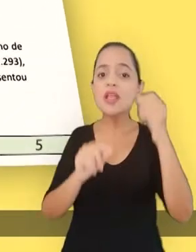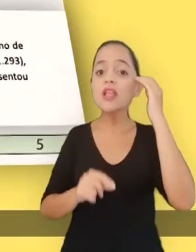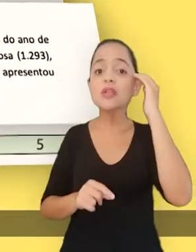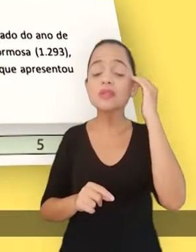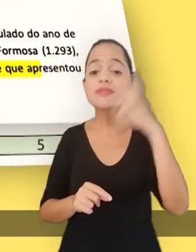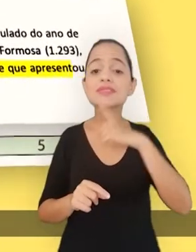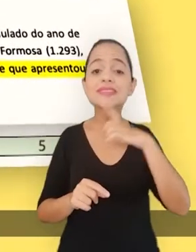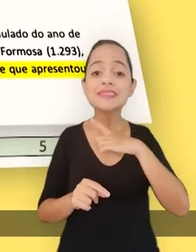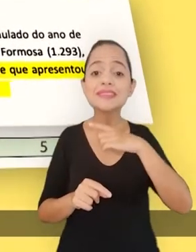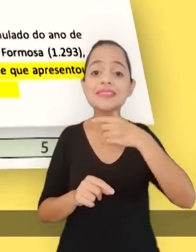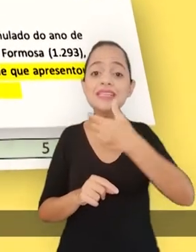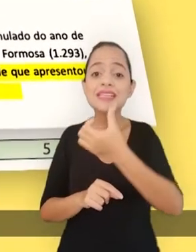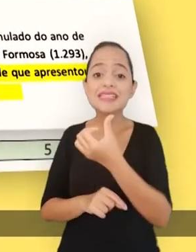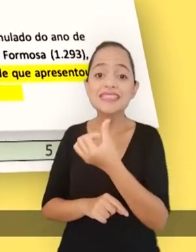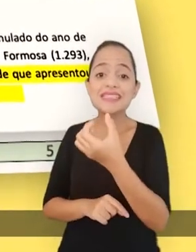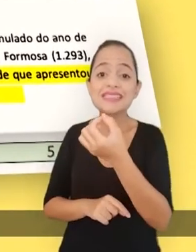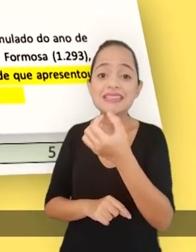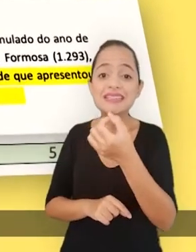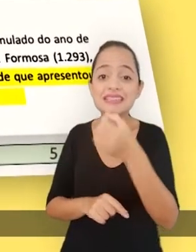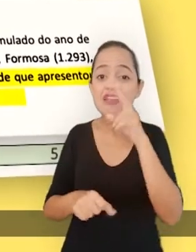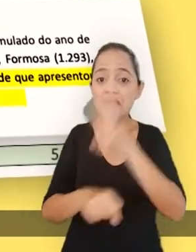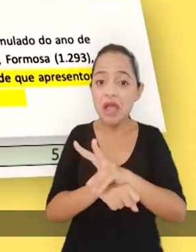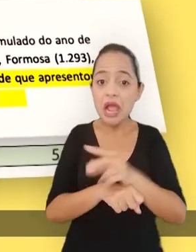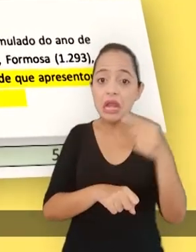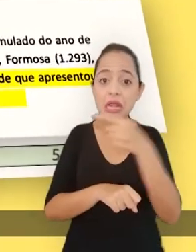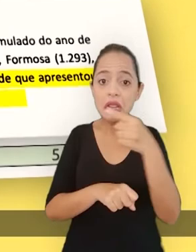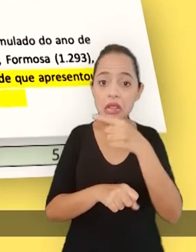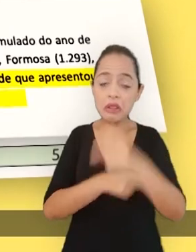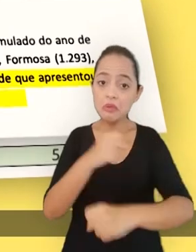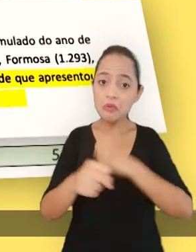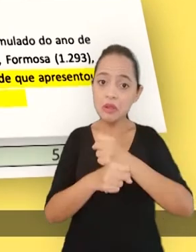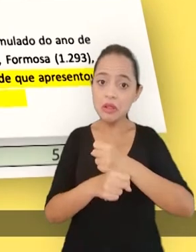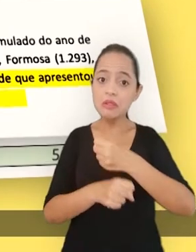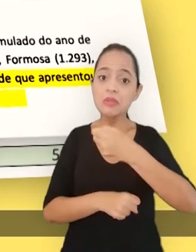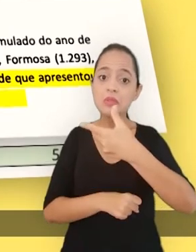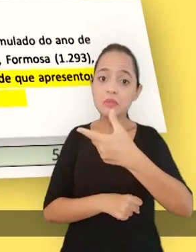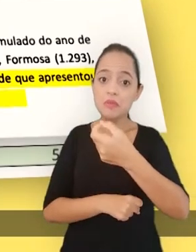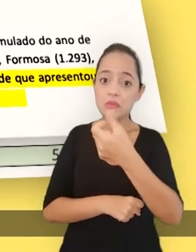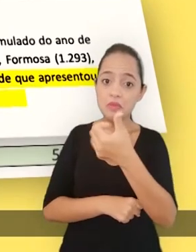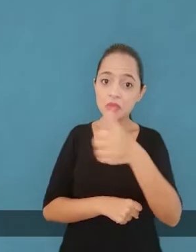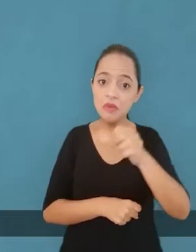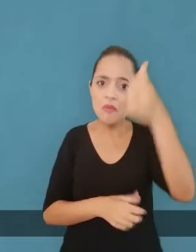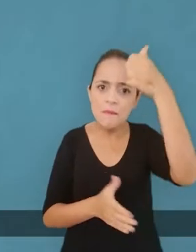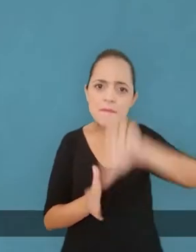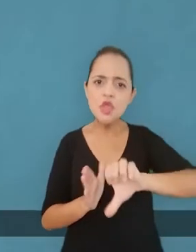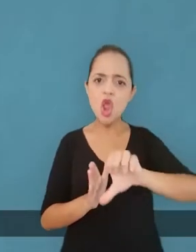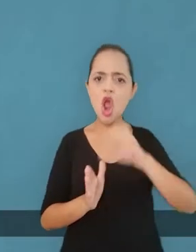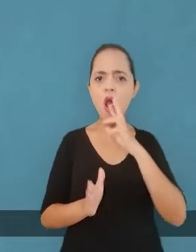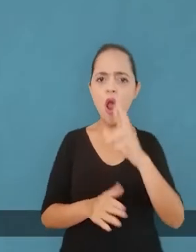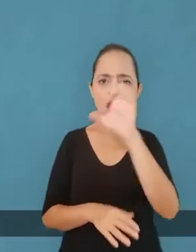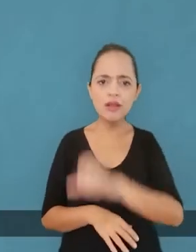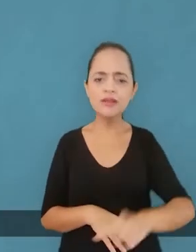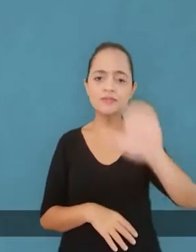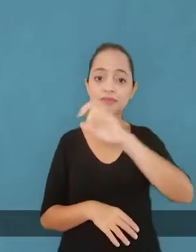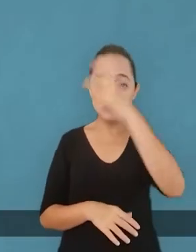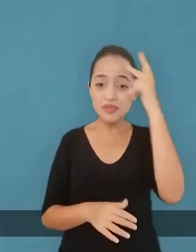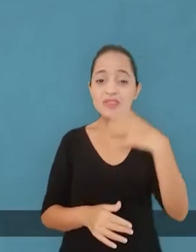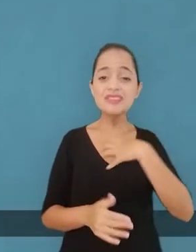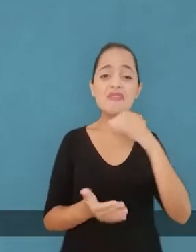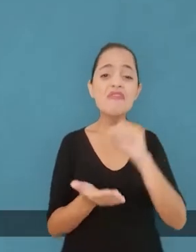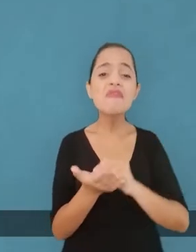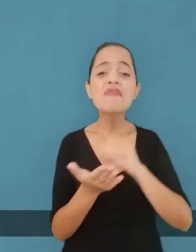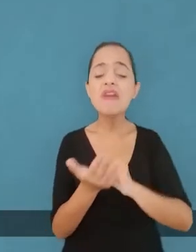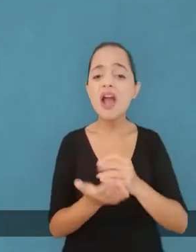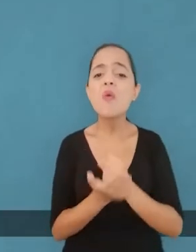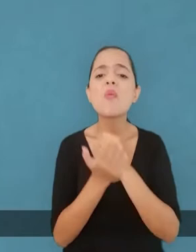negativo de 600 vagas em 2019. O pior resultado do Estado. O povo sente falta do apoio do governo